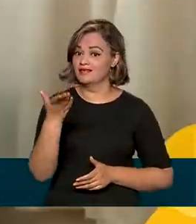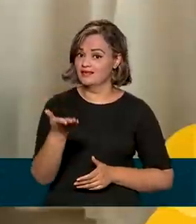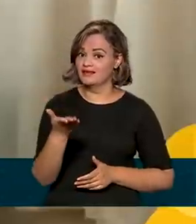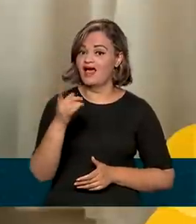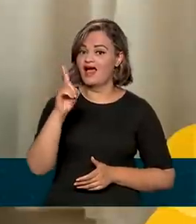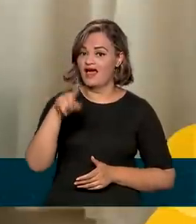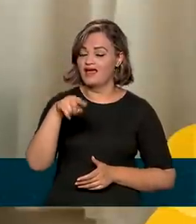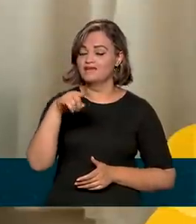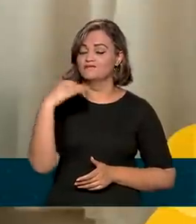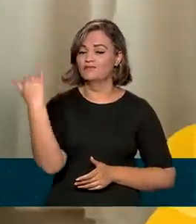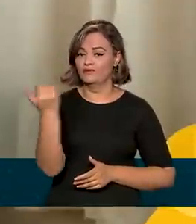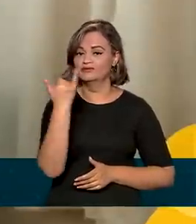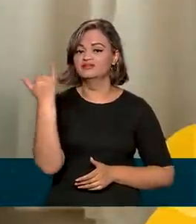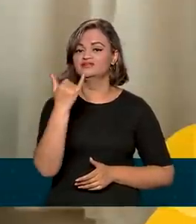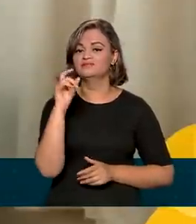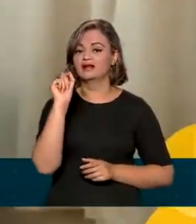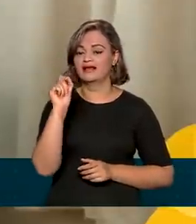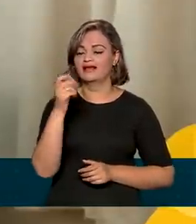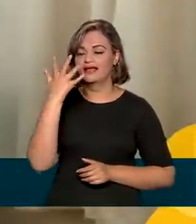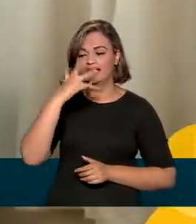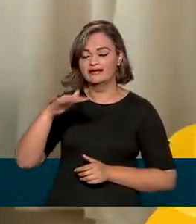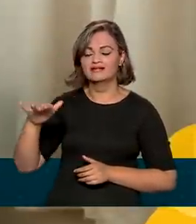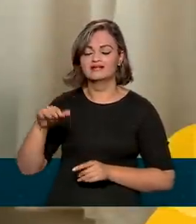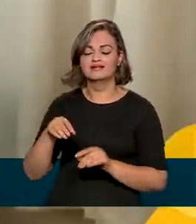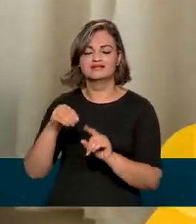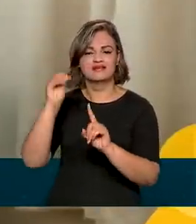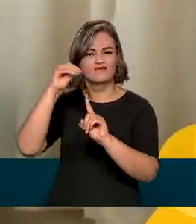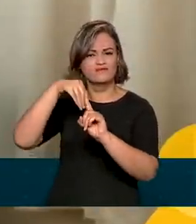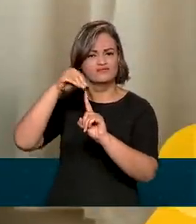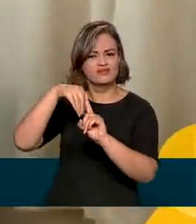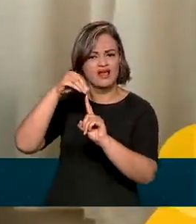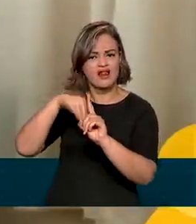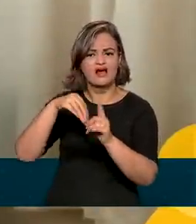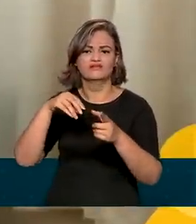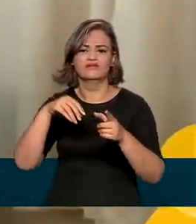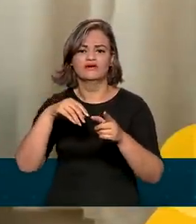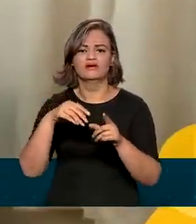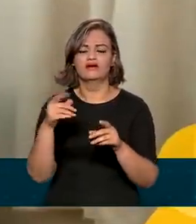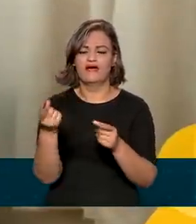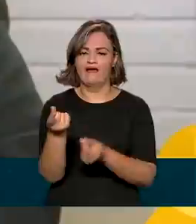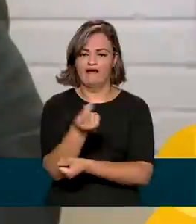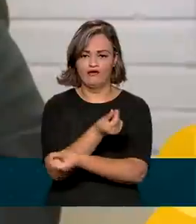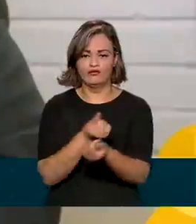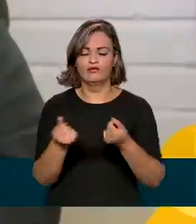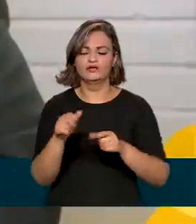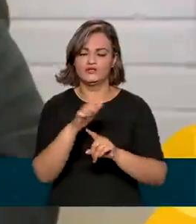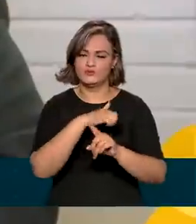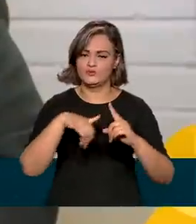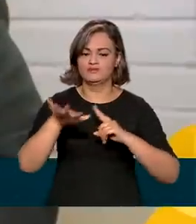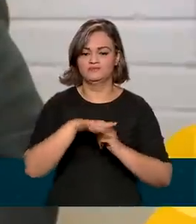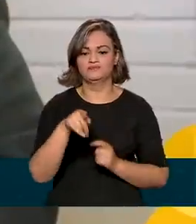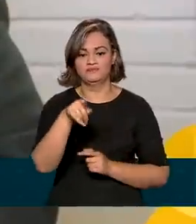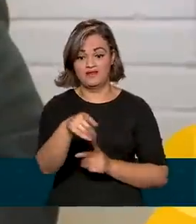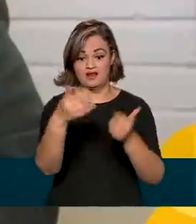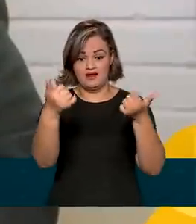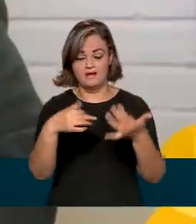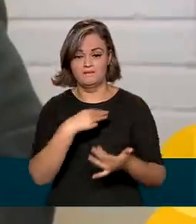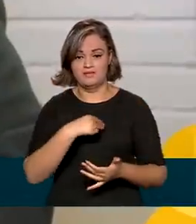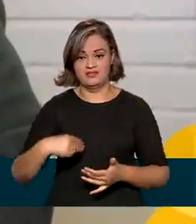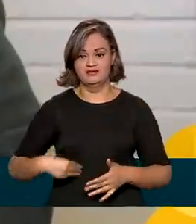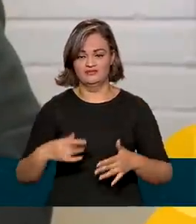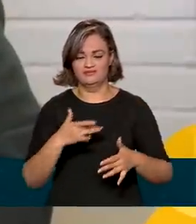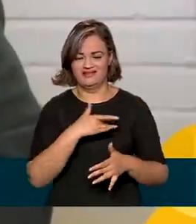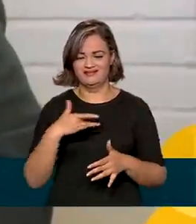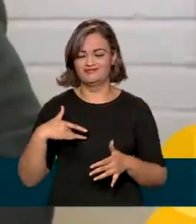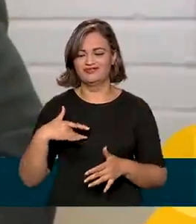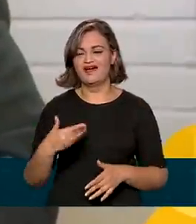ainda mais decisivo para crianças em situação de vulnerabilidade econômica e social. Segundo o ministro da Saúde, o governo